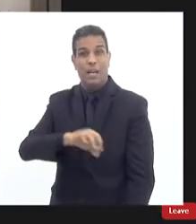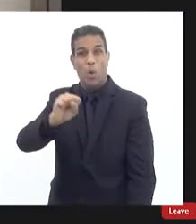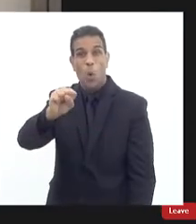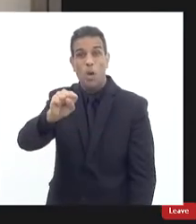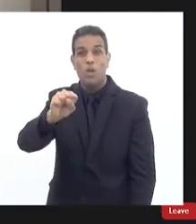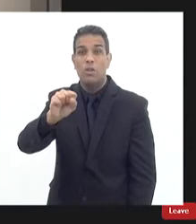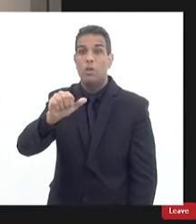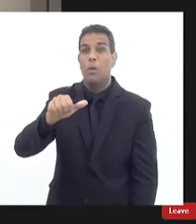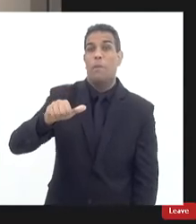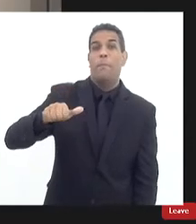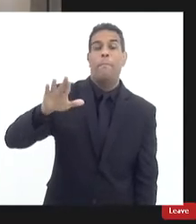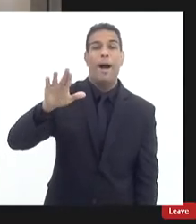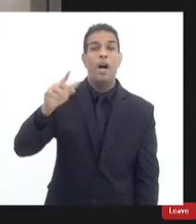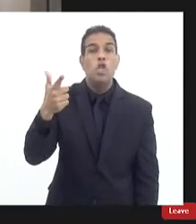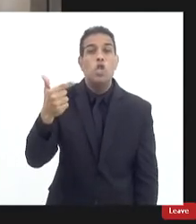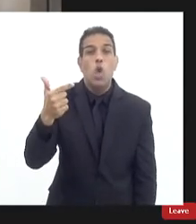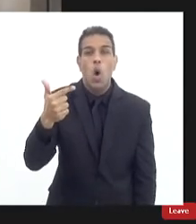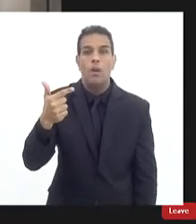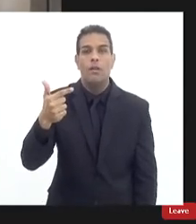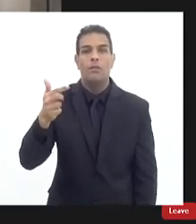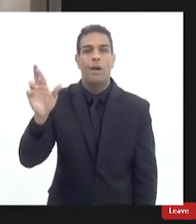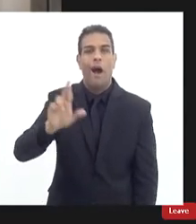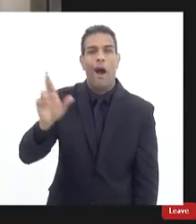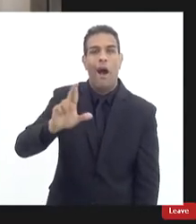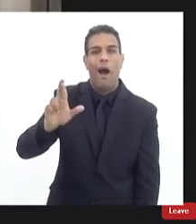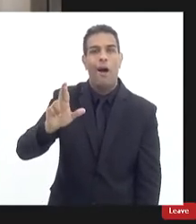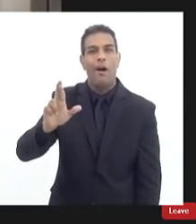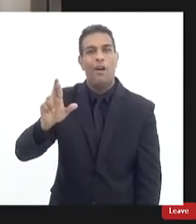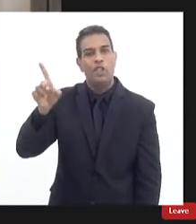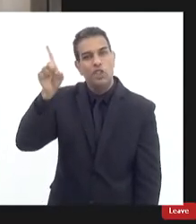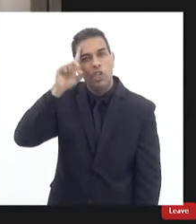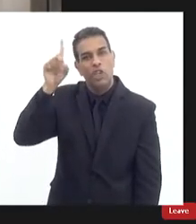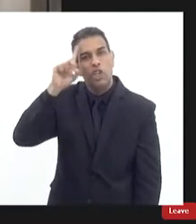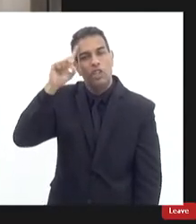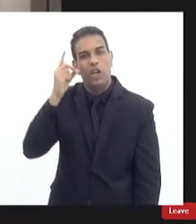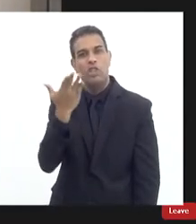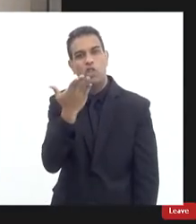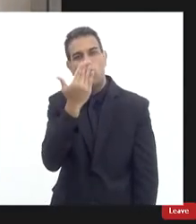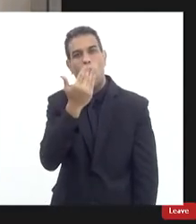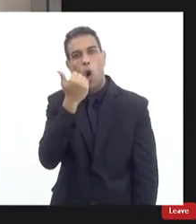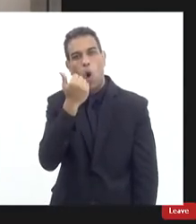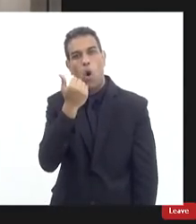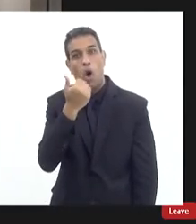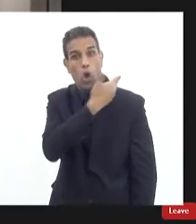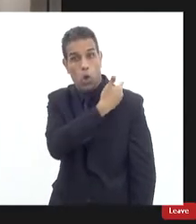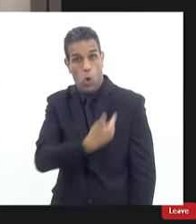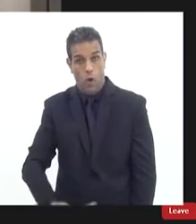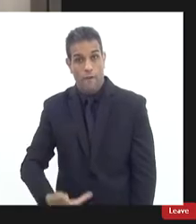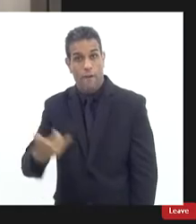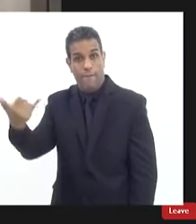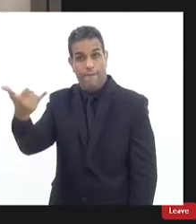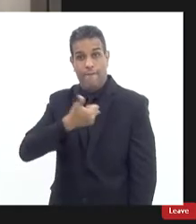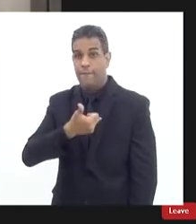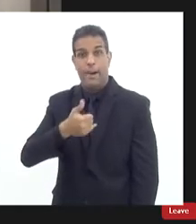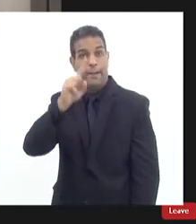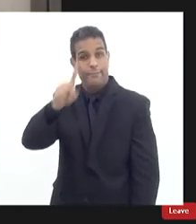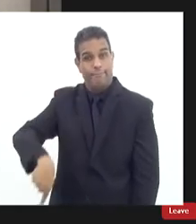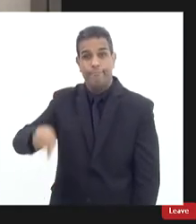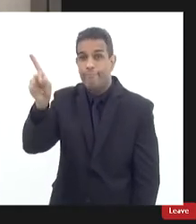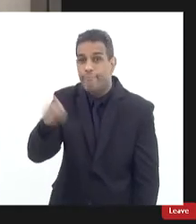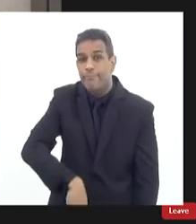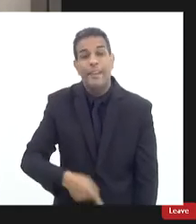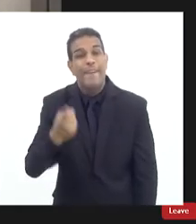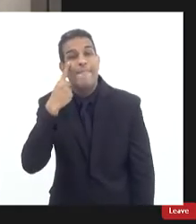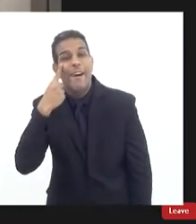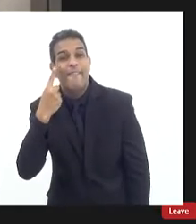por exemplo de alimentação 8 a 12 reais por exemplo de alimentação o governador já falou pra mim que vai ver mas que vai